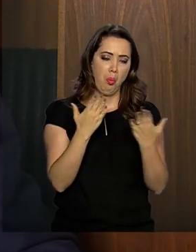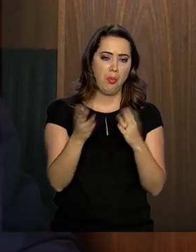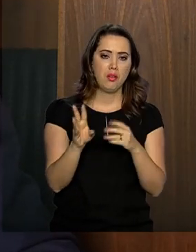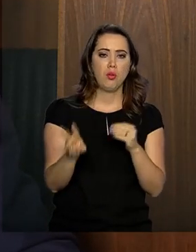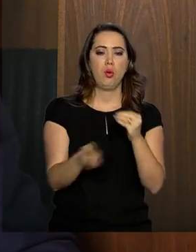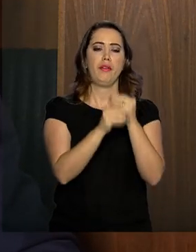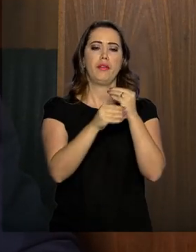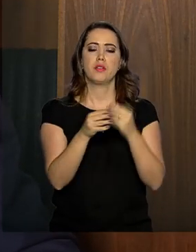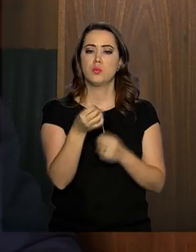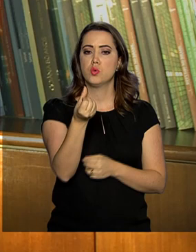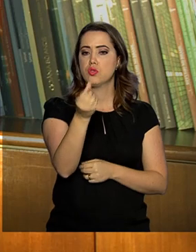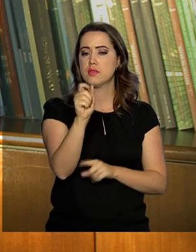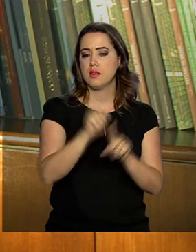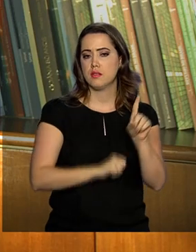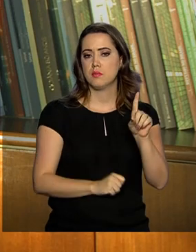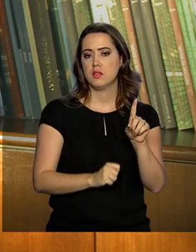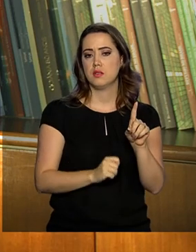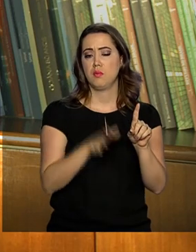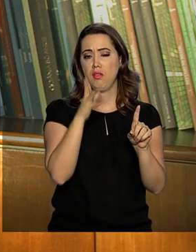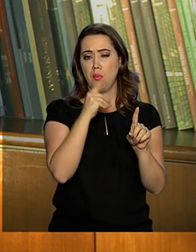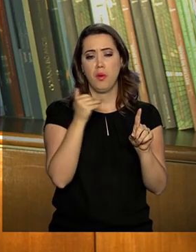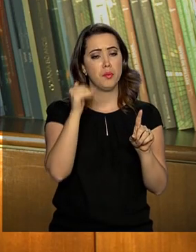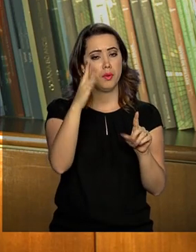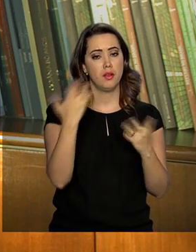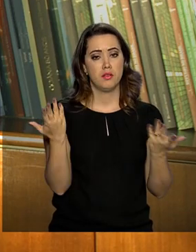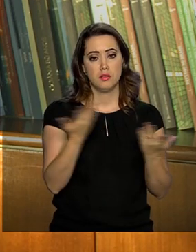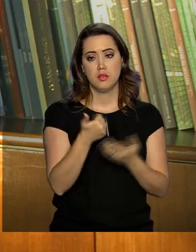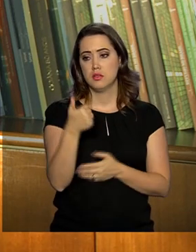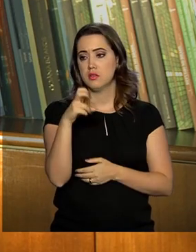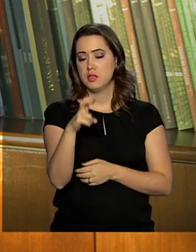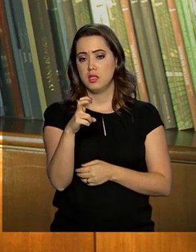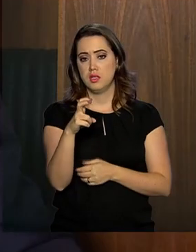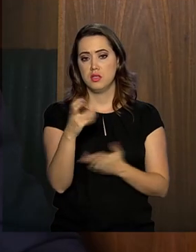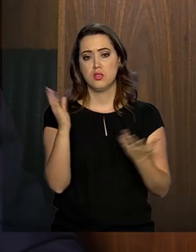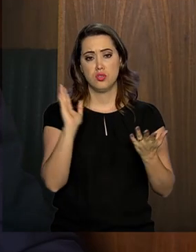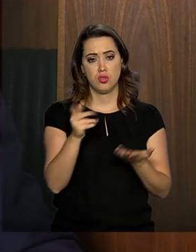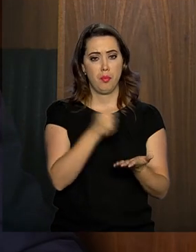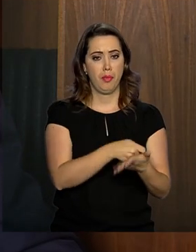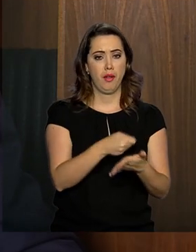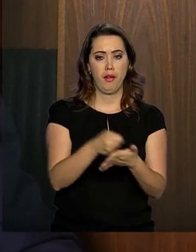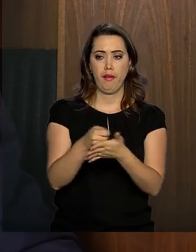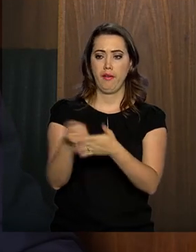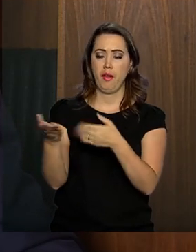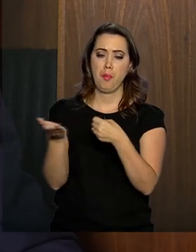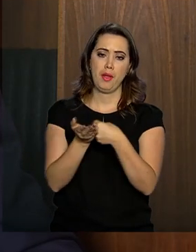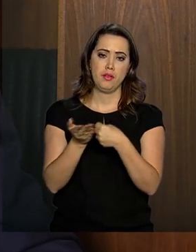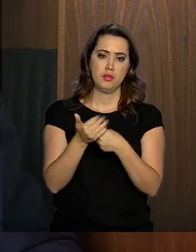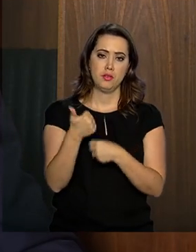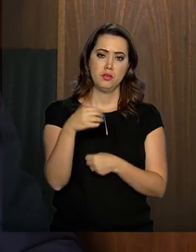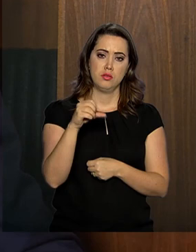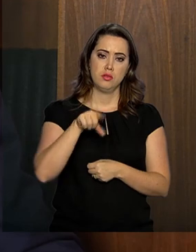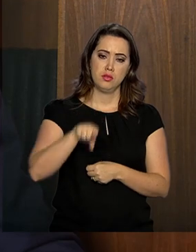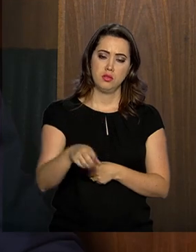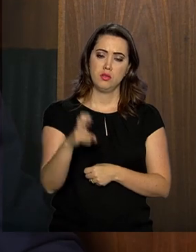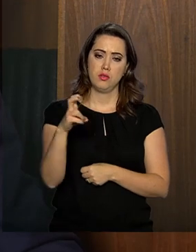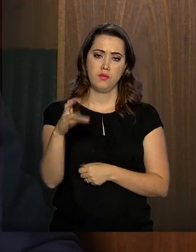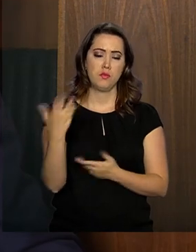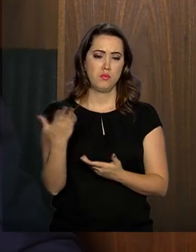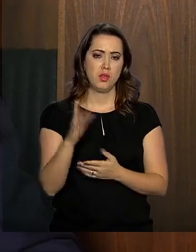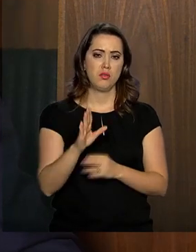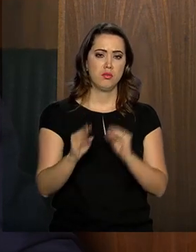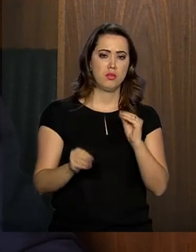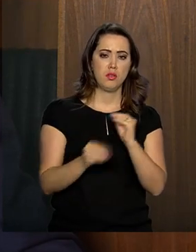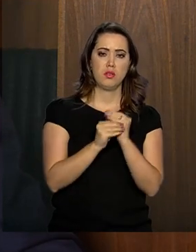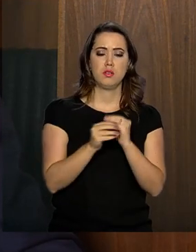seu tempo de aposentadoria. E como era 15 anos e ela já contribui 19,5, na verdade vai ter uma crespo de mais 6 meses